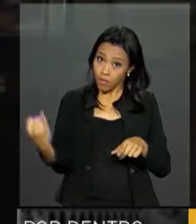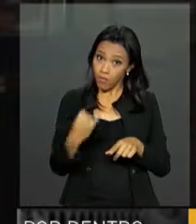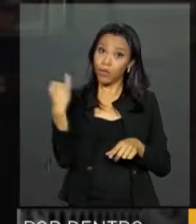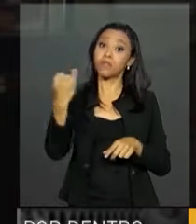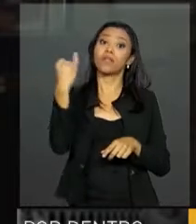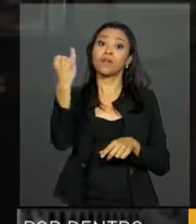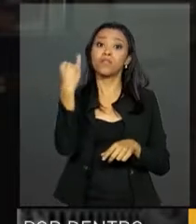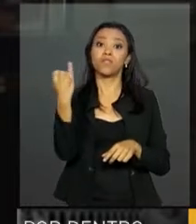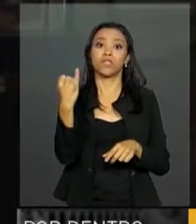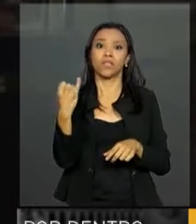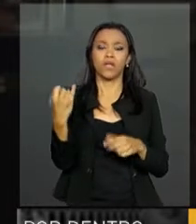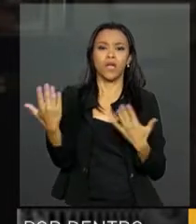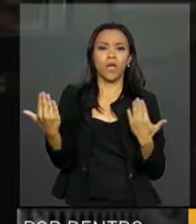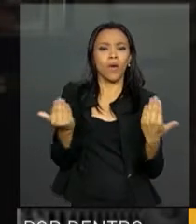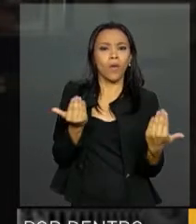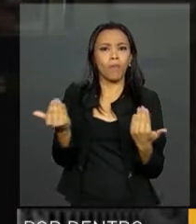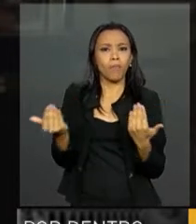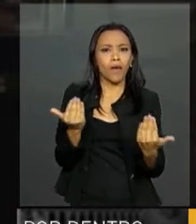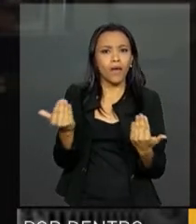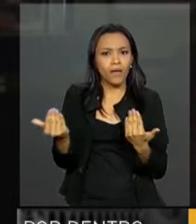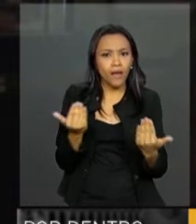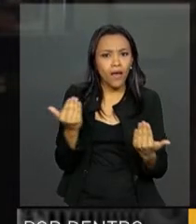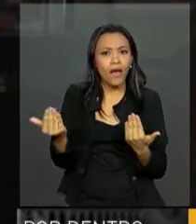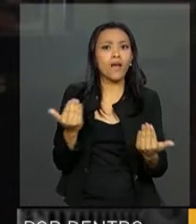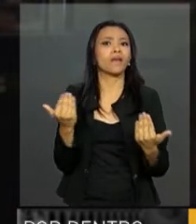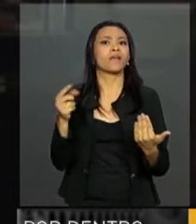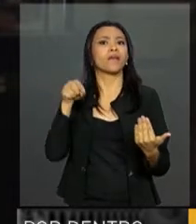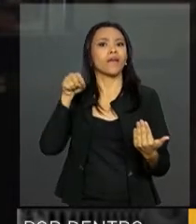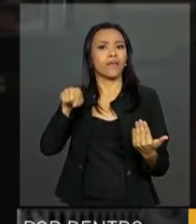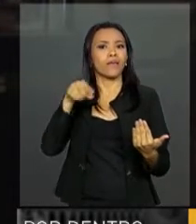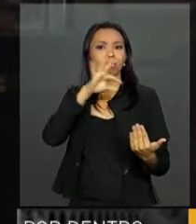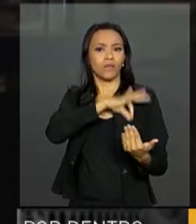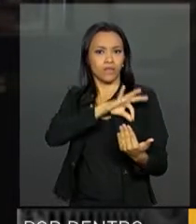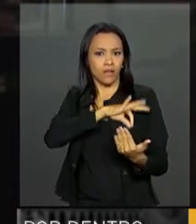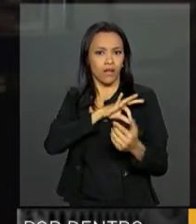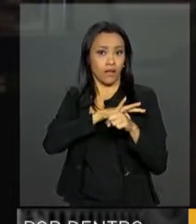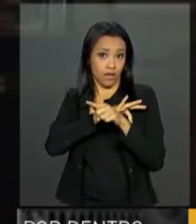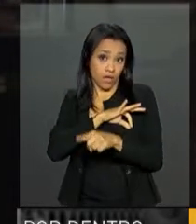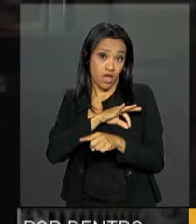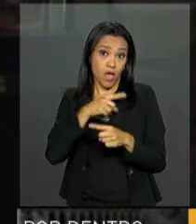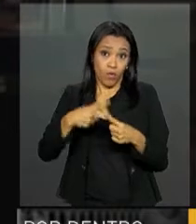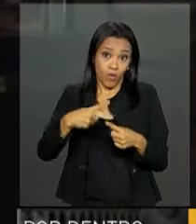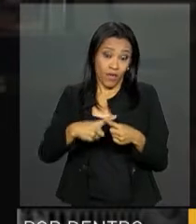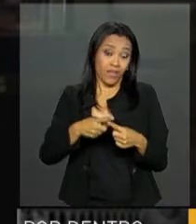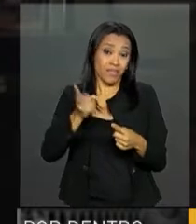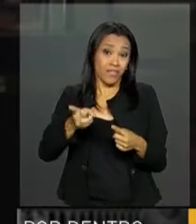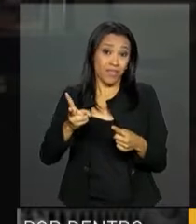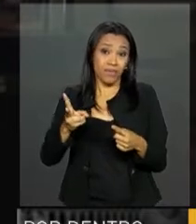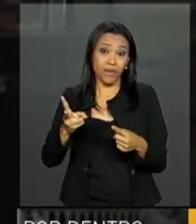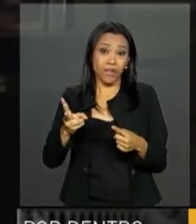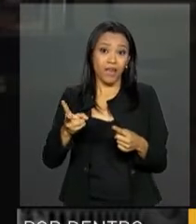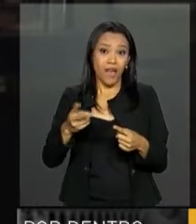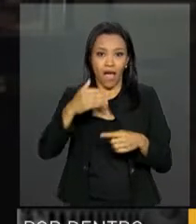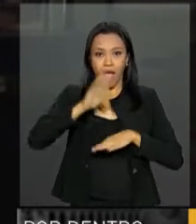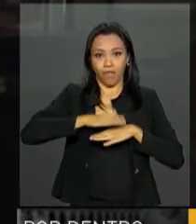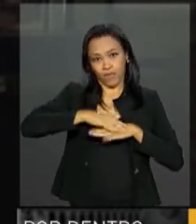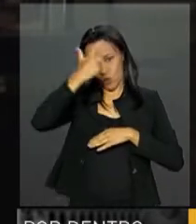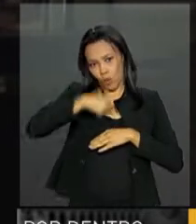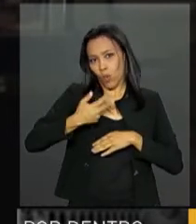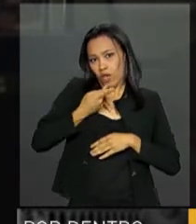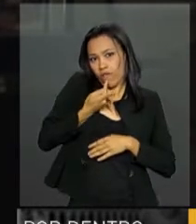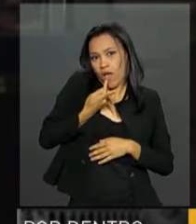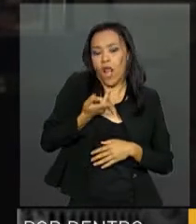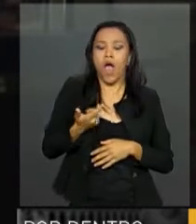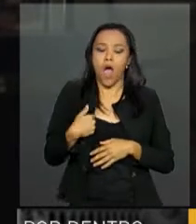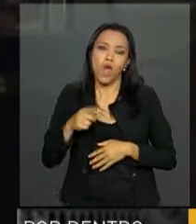comparado para ver se a renda declarada é aquela mesmo, porque sempre é uma renda autodeclarada. A pessoa diz que tem.